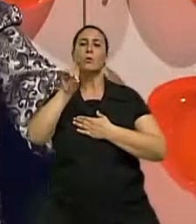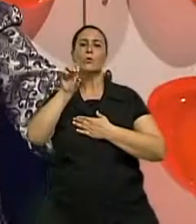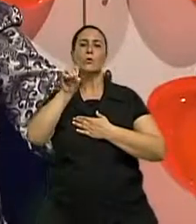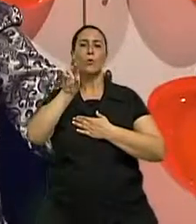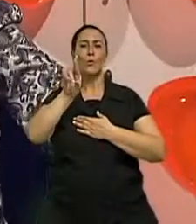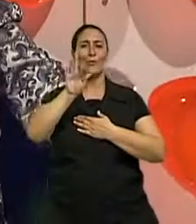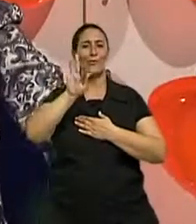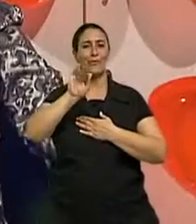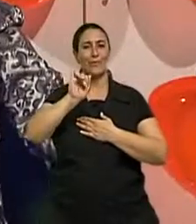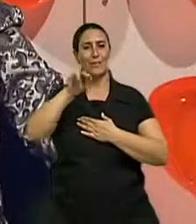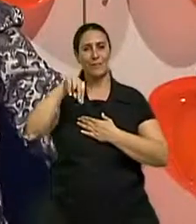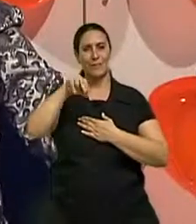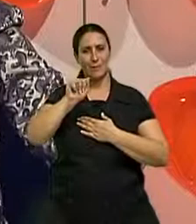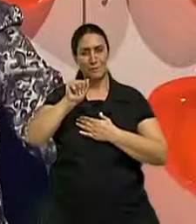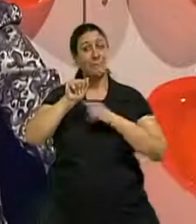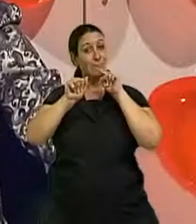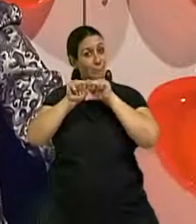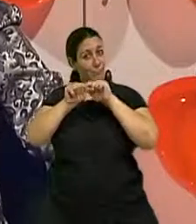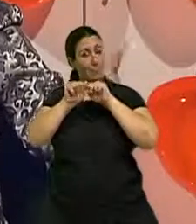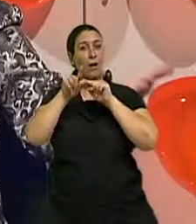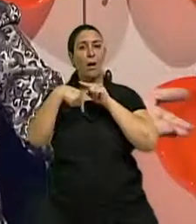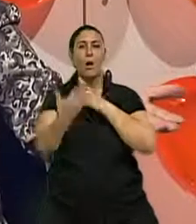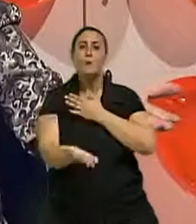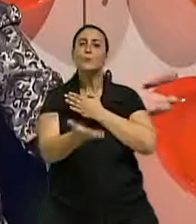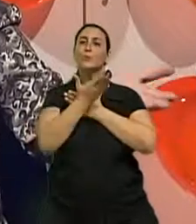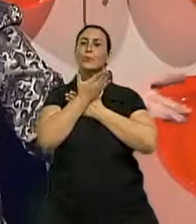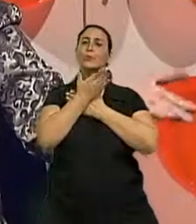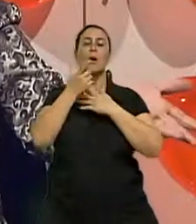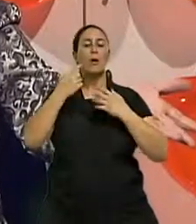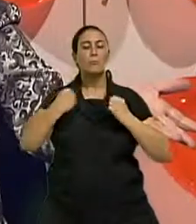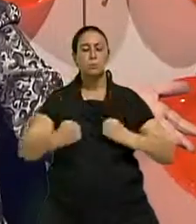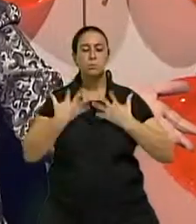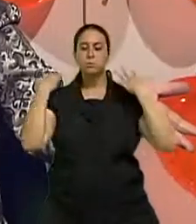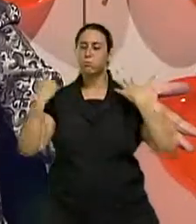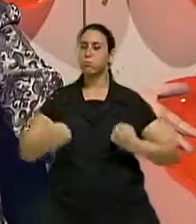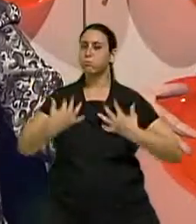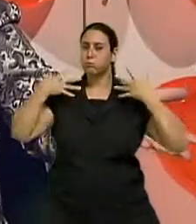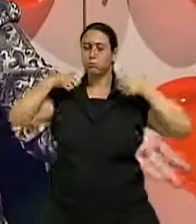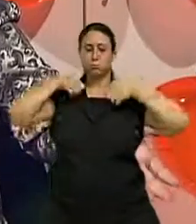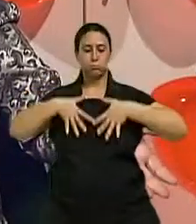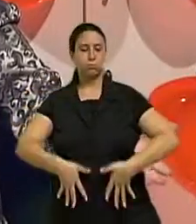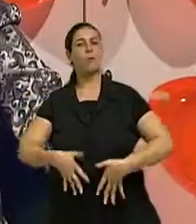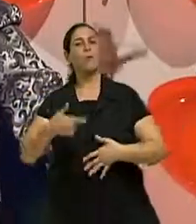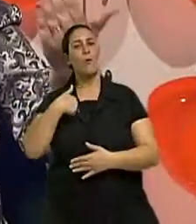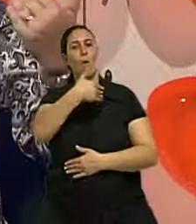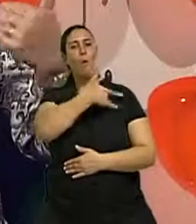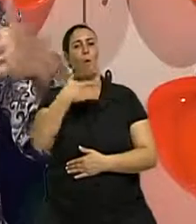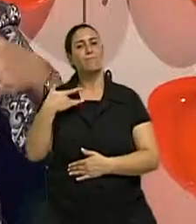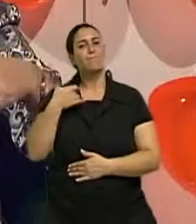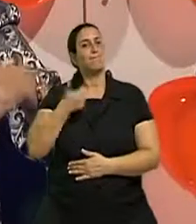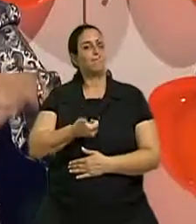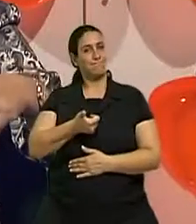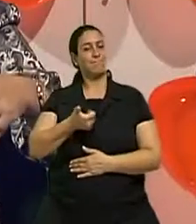precursores da serotonina, que é o que a gente chama de hormônio da felicidade. E com isso a gente